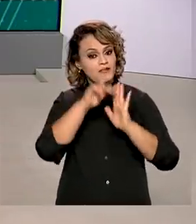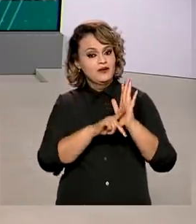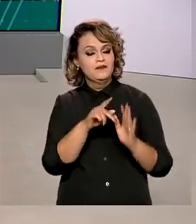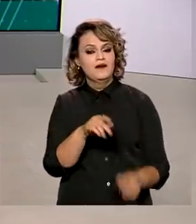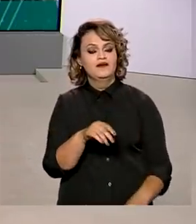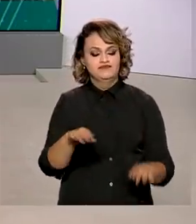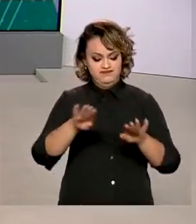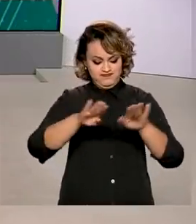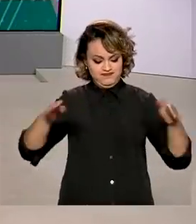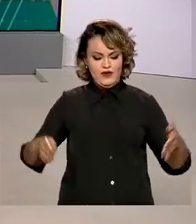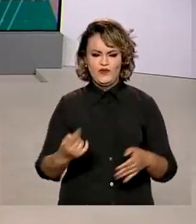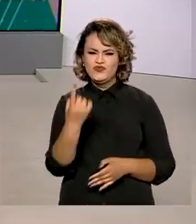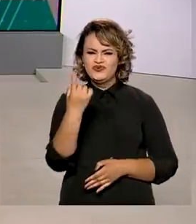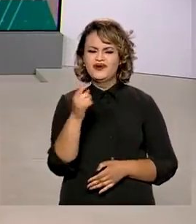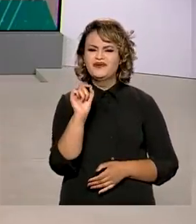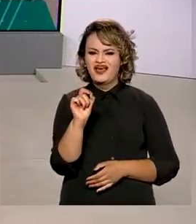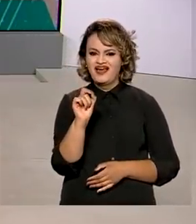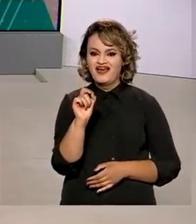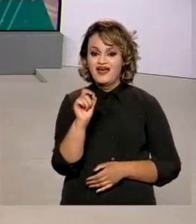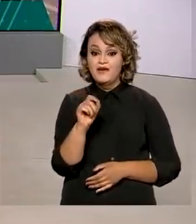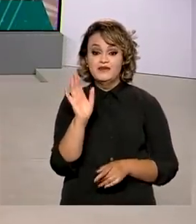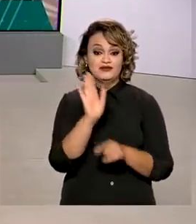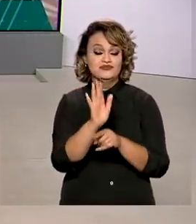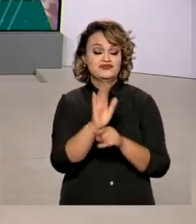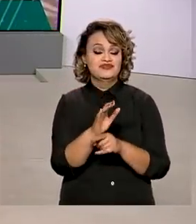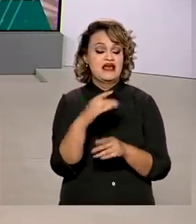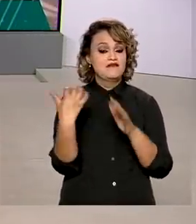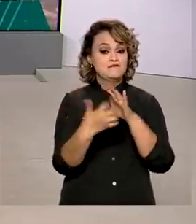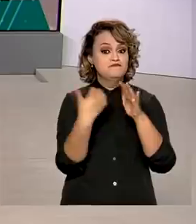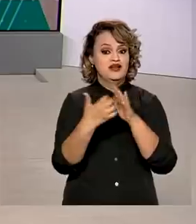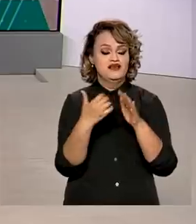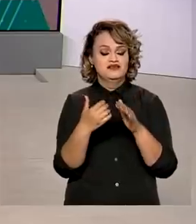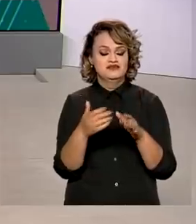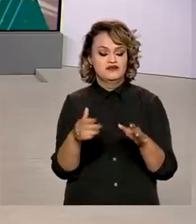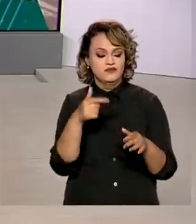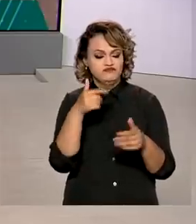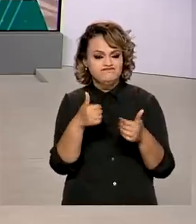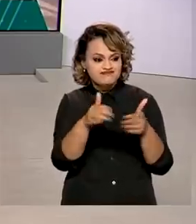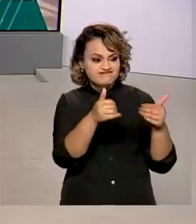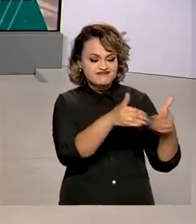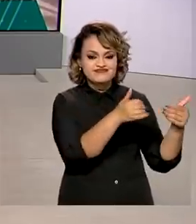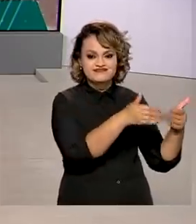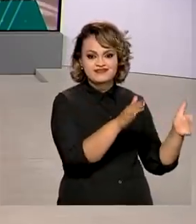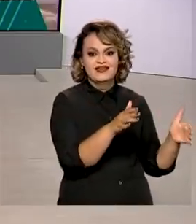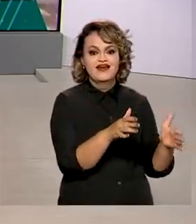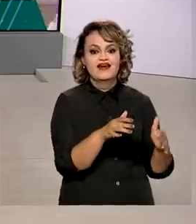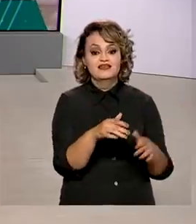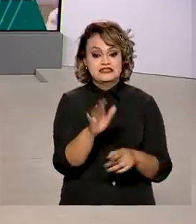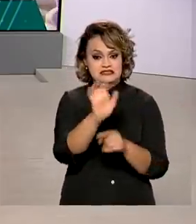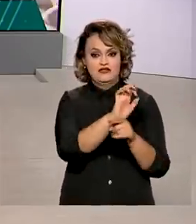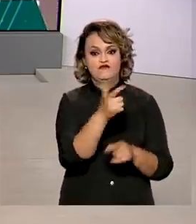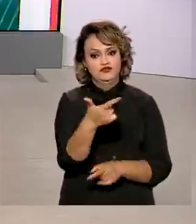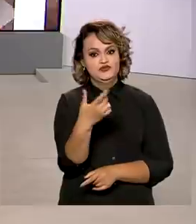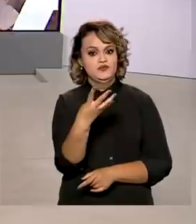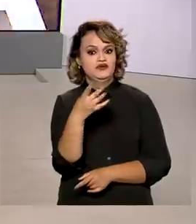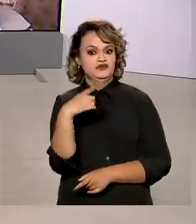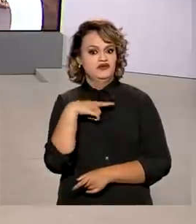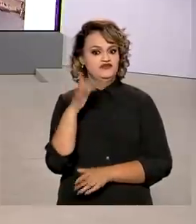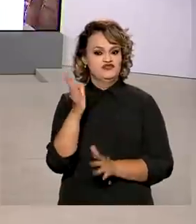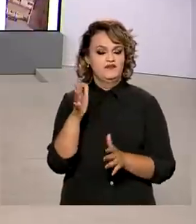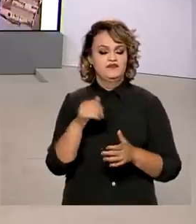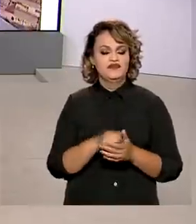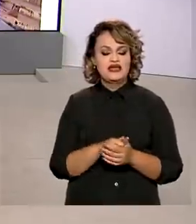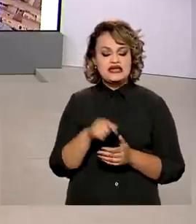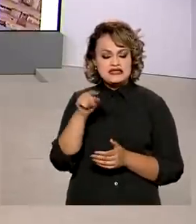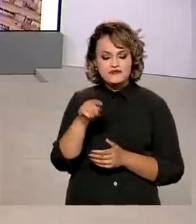Balcão Único, que agiliza a abertura de empresas, já funciona em 24 estados. A ferramenta reúne no mesmo endereço